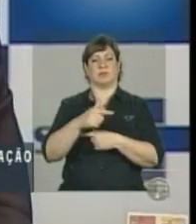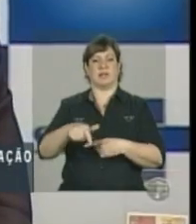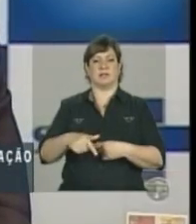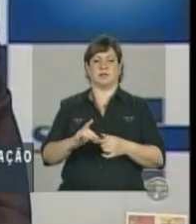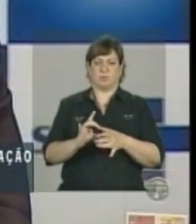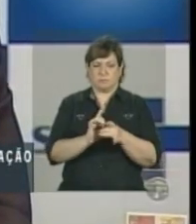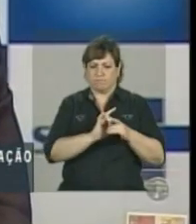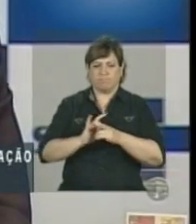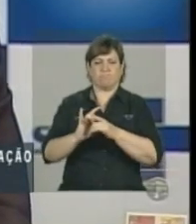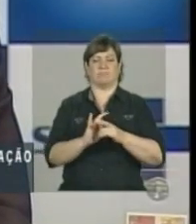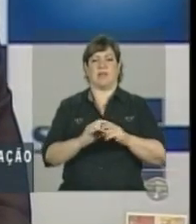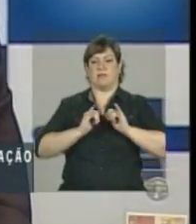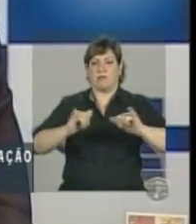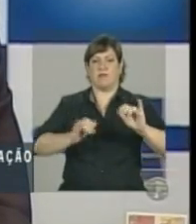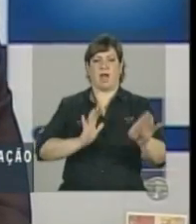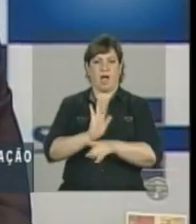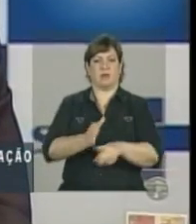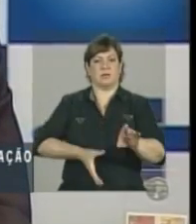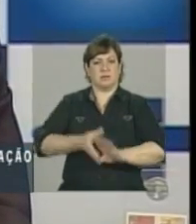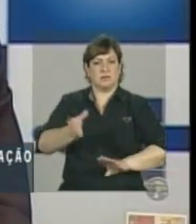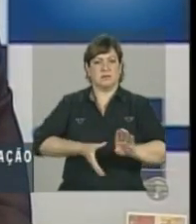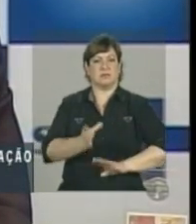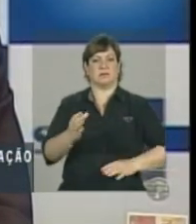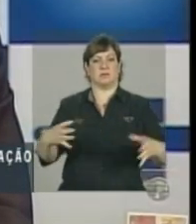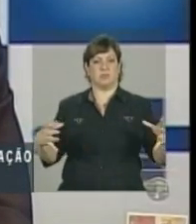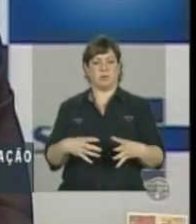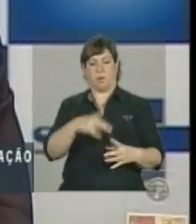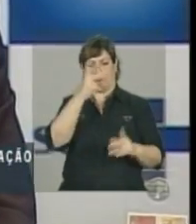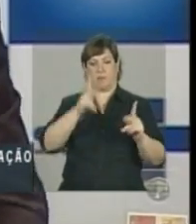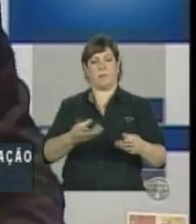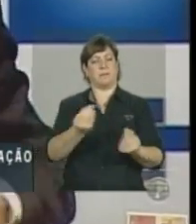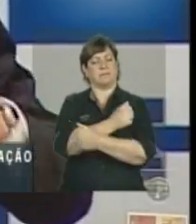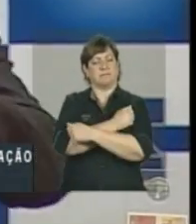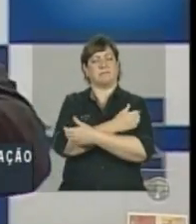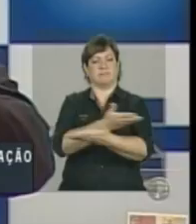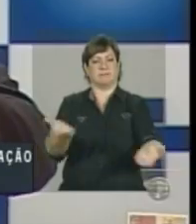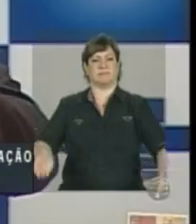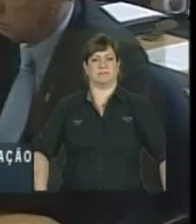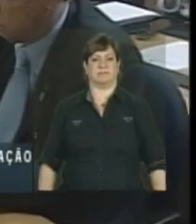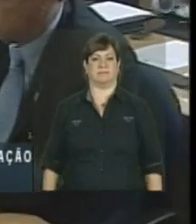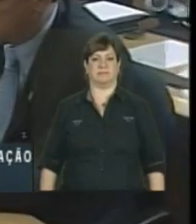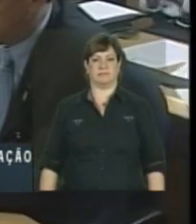corrente de orientação e mobilização com o conjunto da população. Um grande abraço.